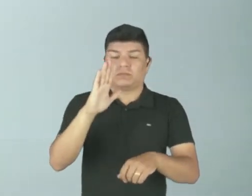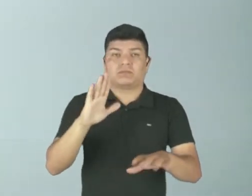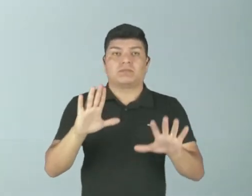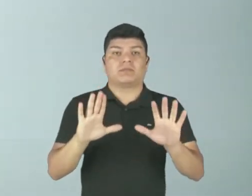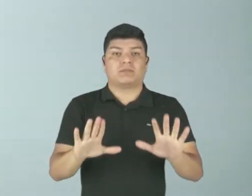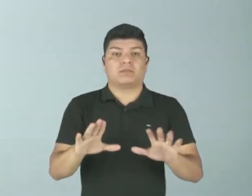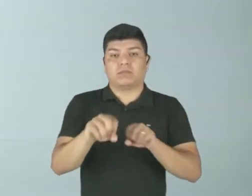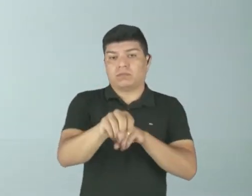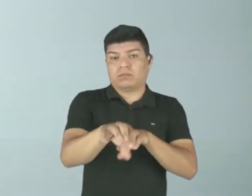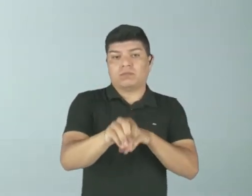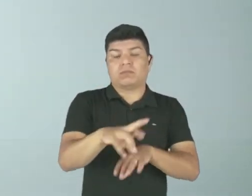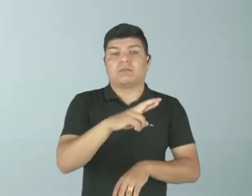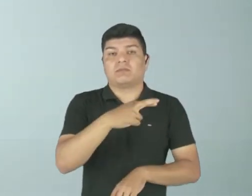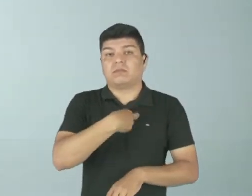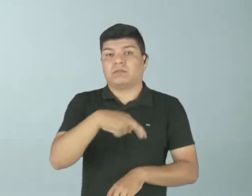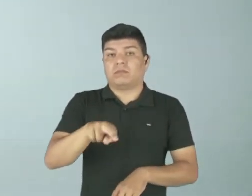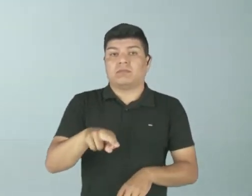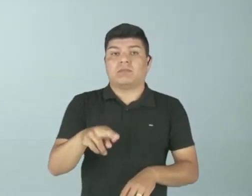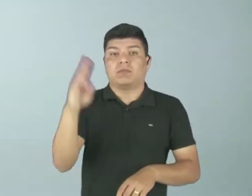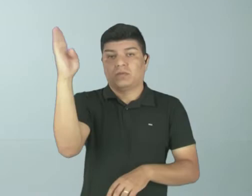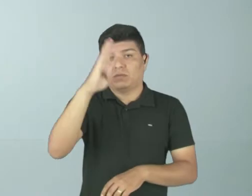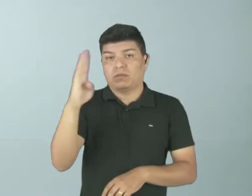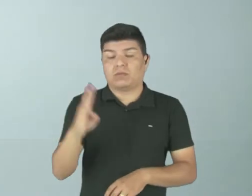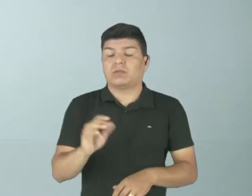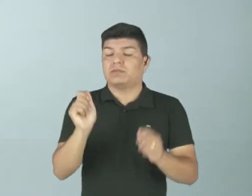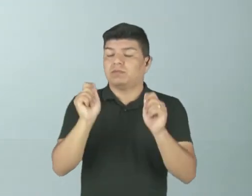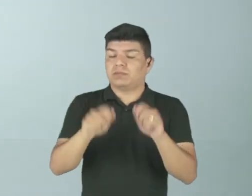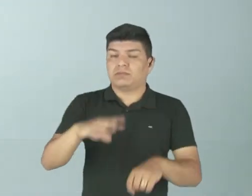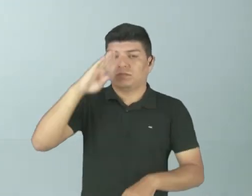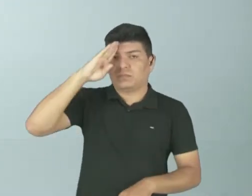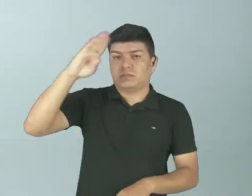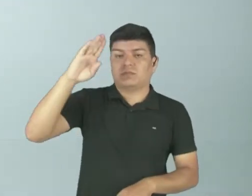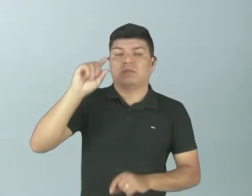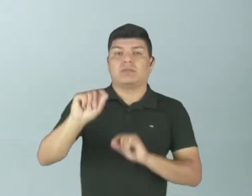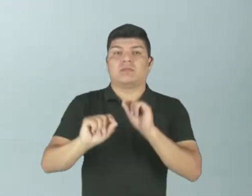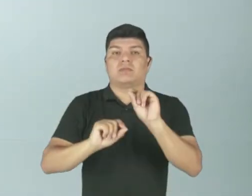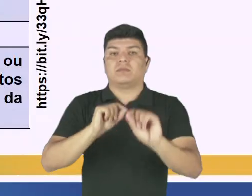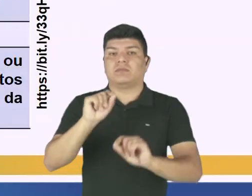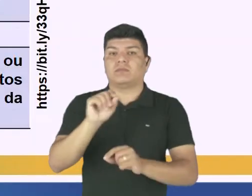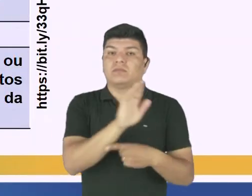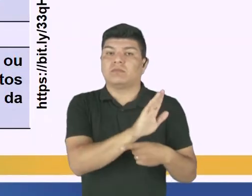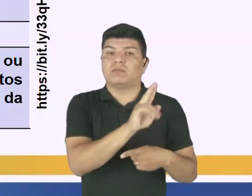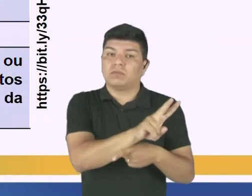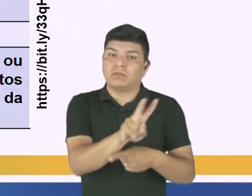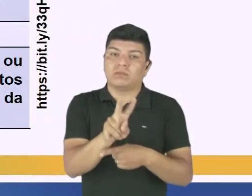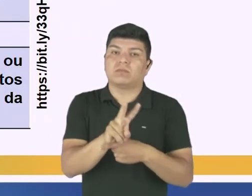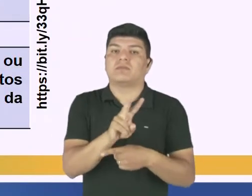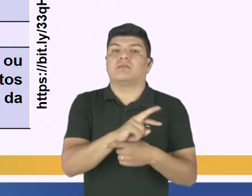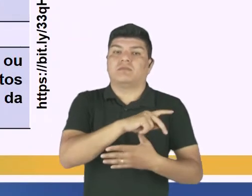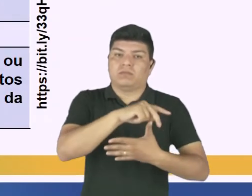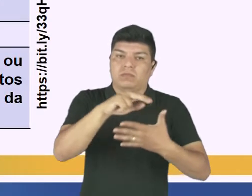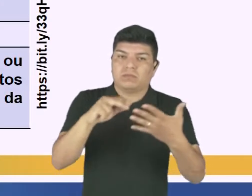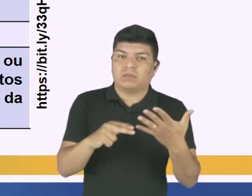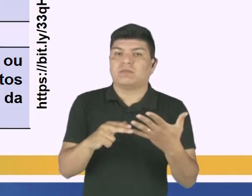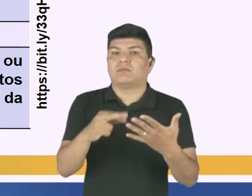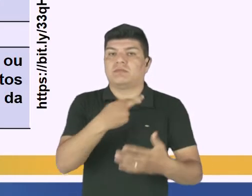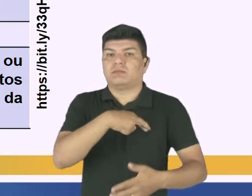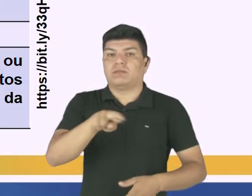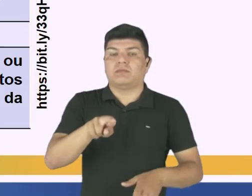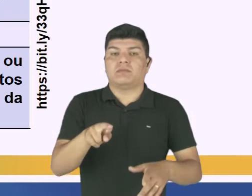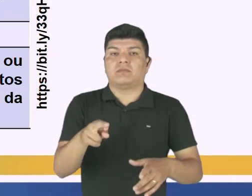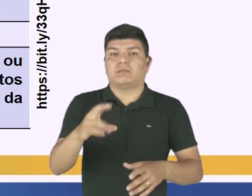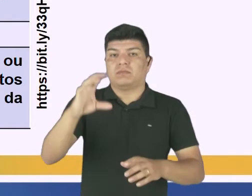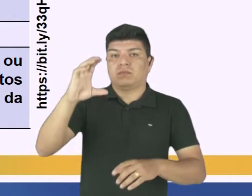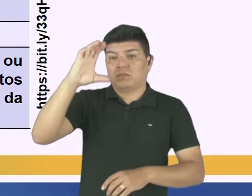o ensino religioso pode se tornar no Brasil um dos principais fatores de defesa da diversidade religiosa na formação